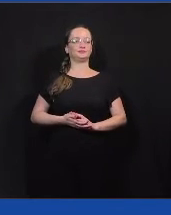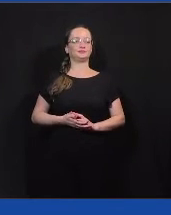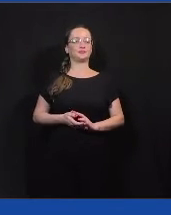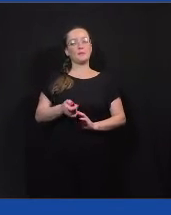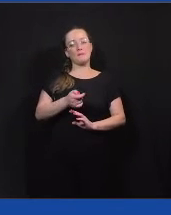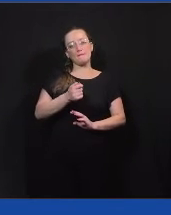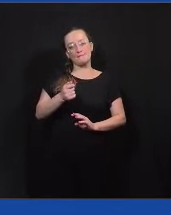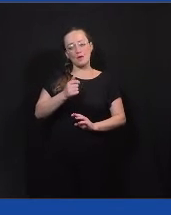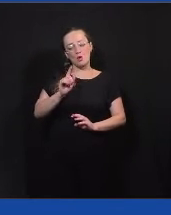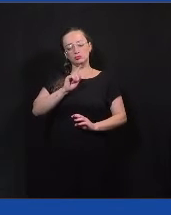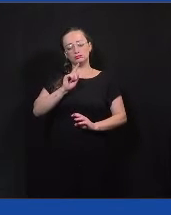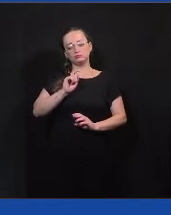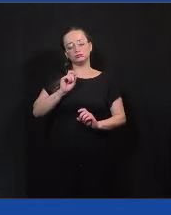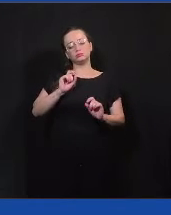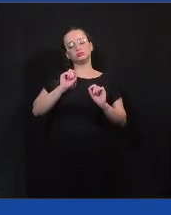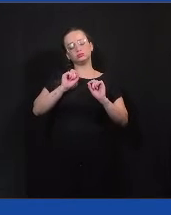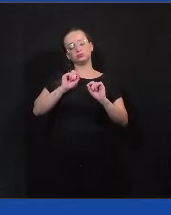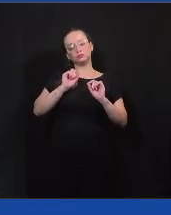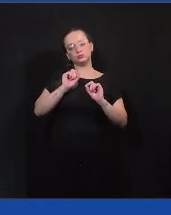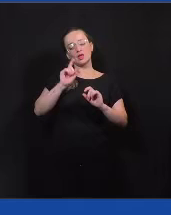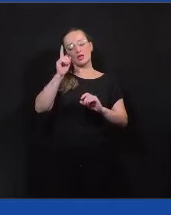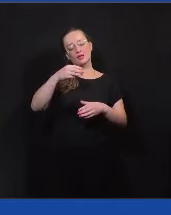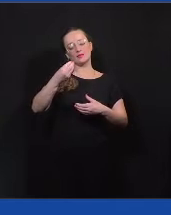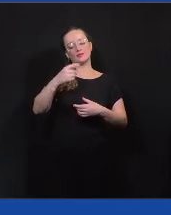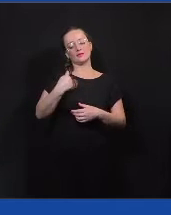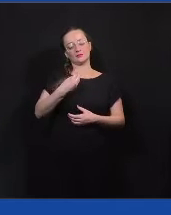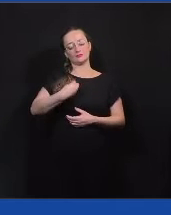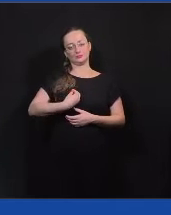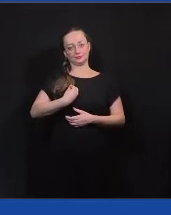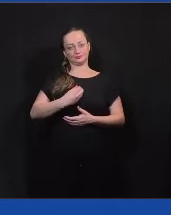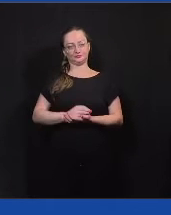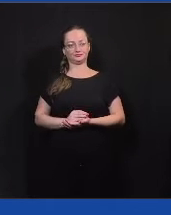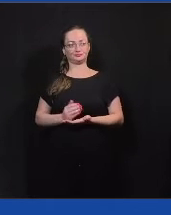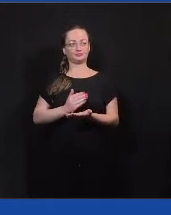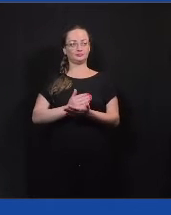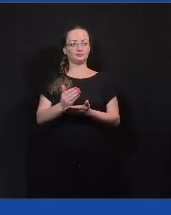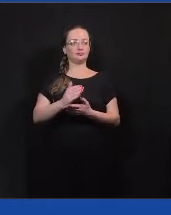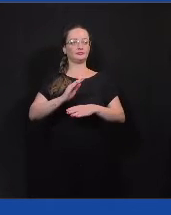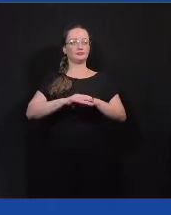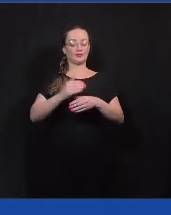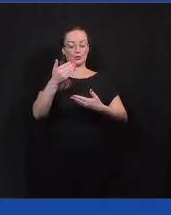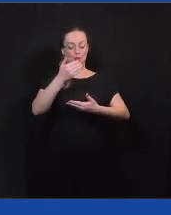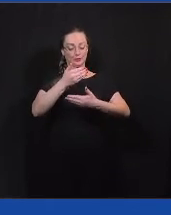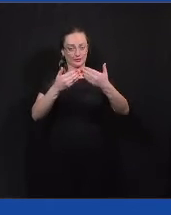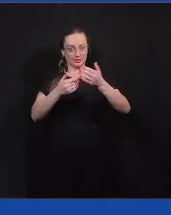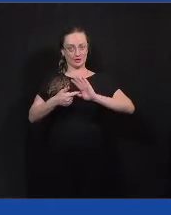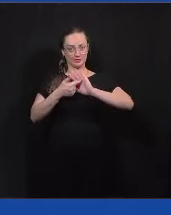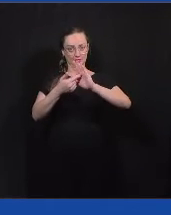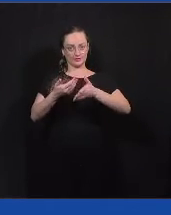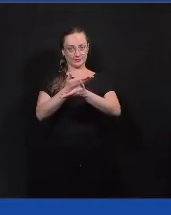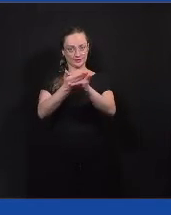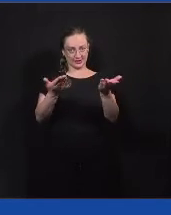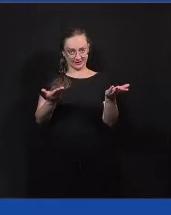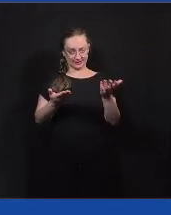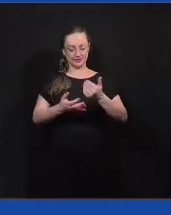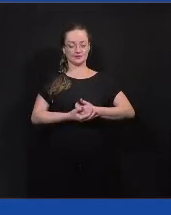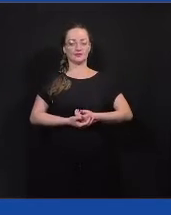que ela é na nossa vida. Então, tá. Eu vou começar compartilhando os slides com vocês na nossa apresentação.